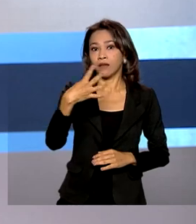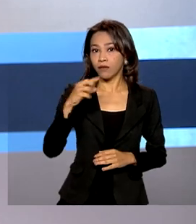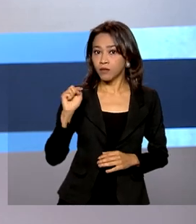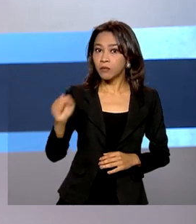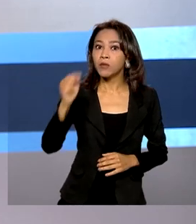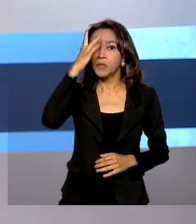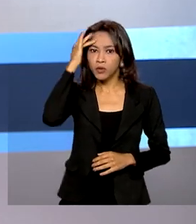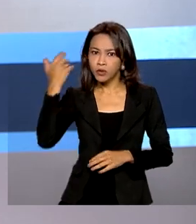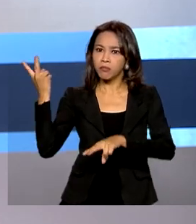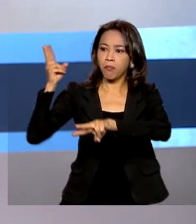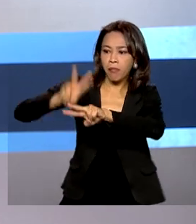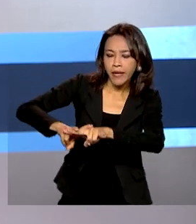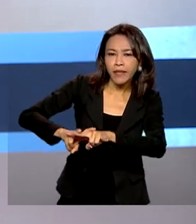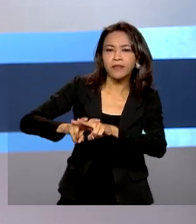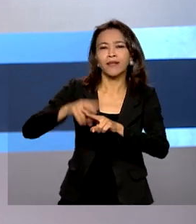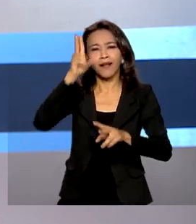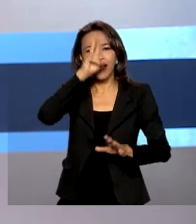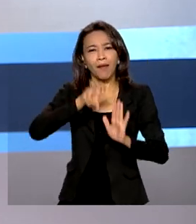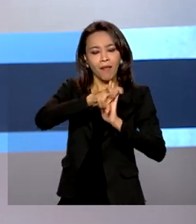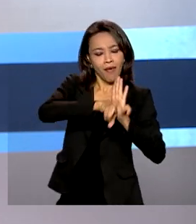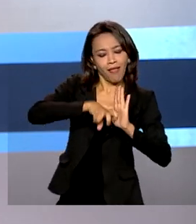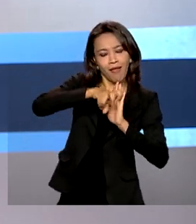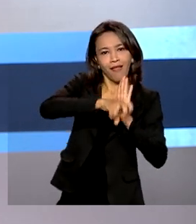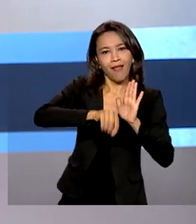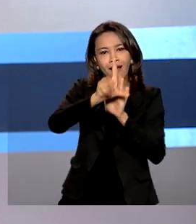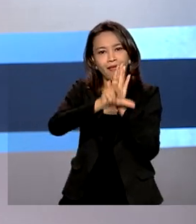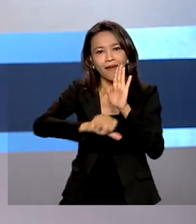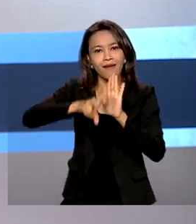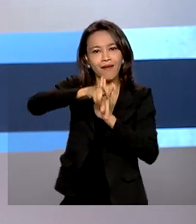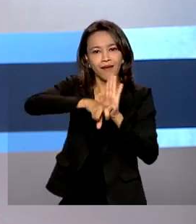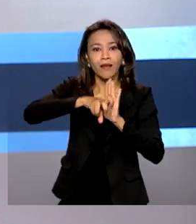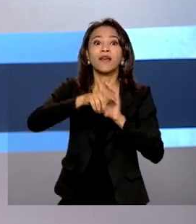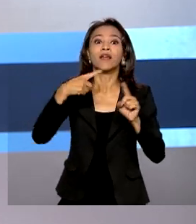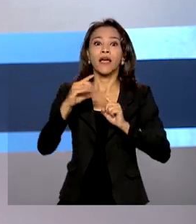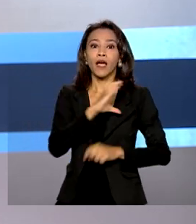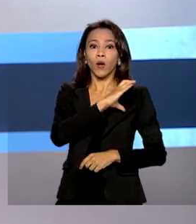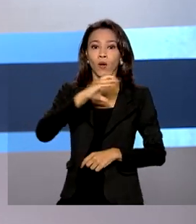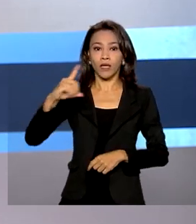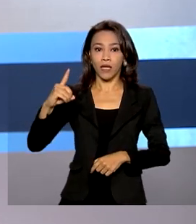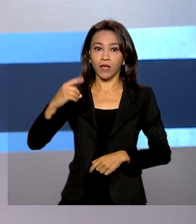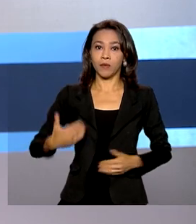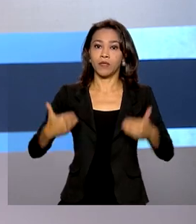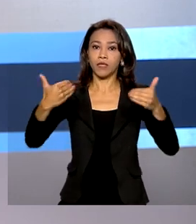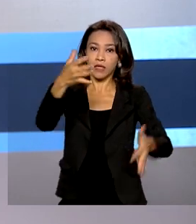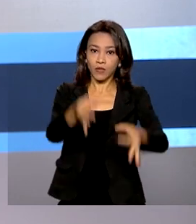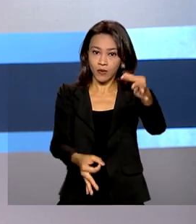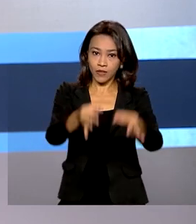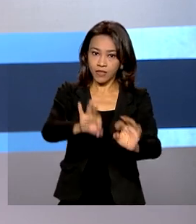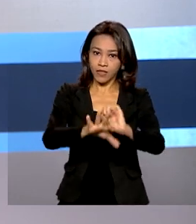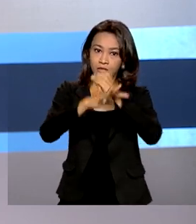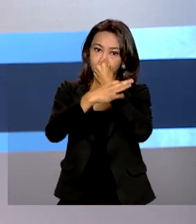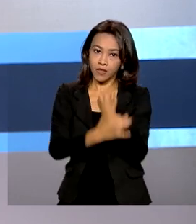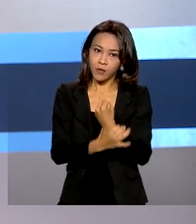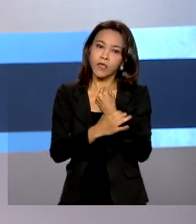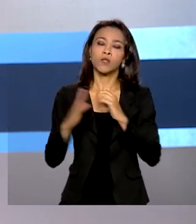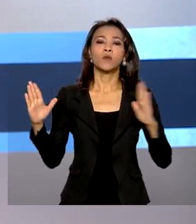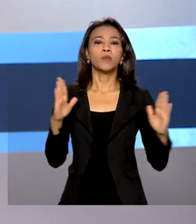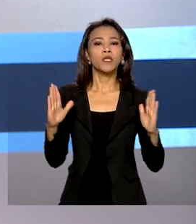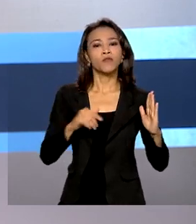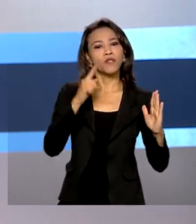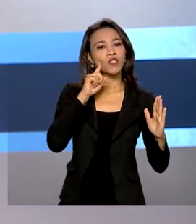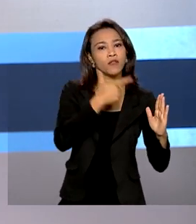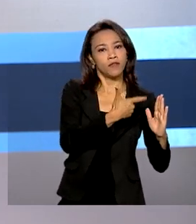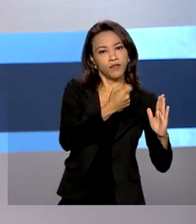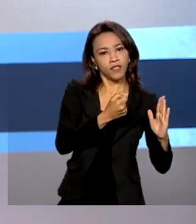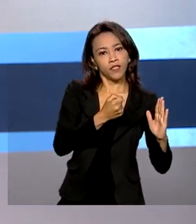país durante a Operação Maria da Penha, coordenada pelo Ministério da Justiça e Segurança Pública. A ação foi realizada entre os dias 20